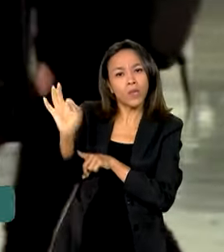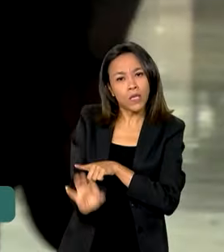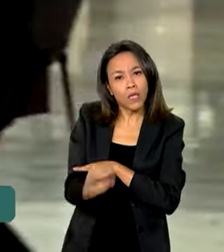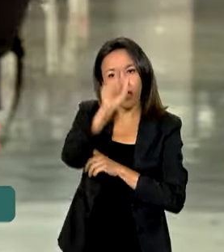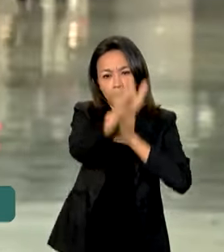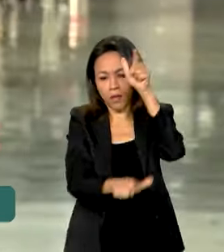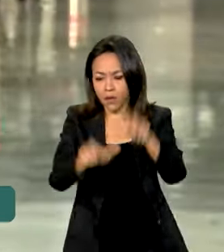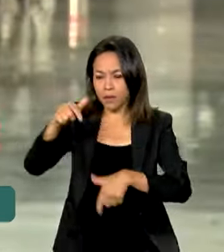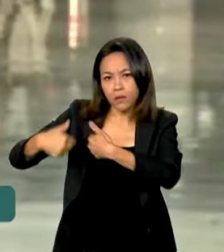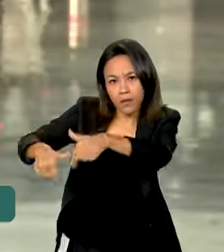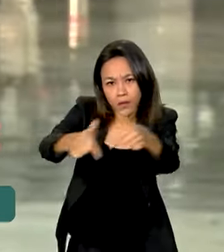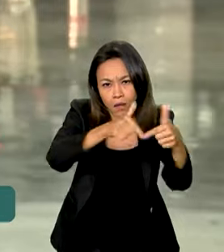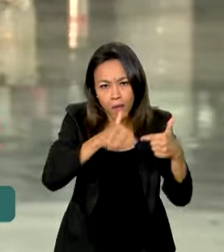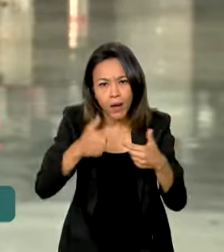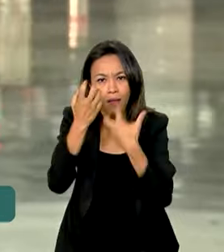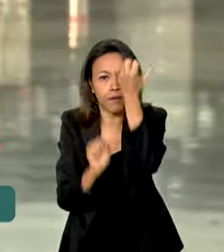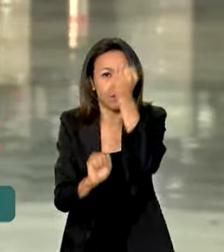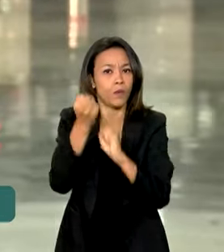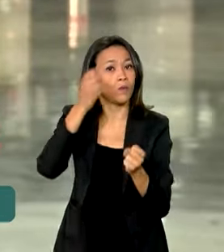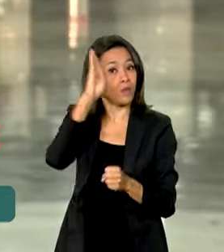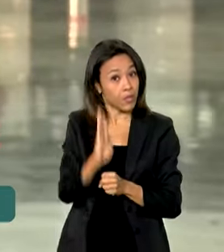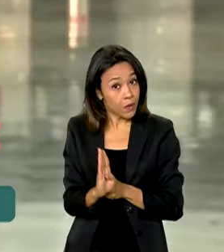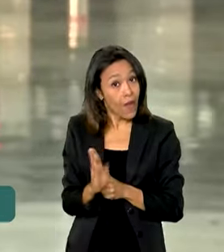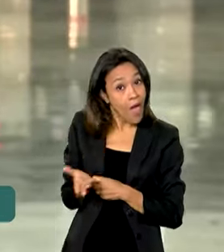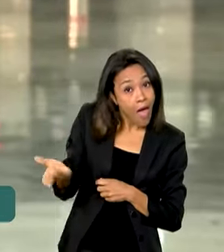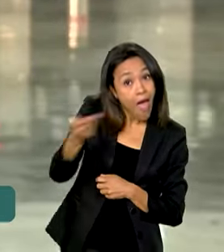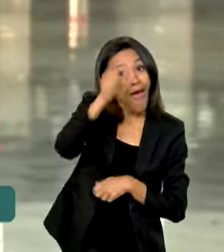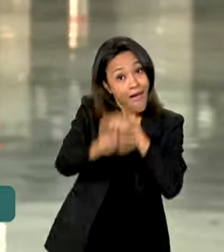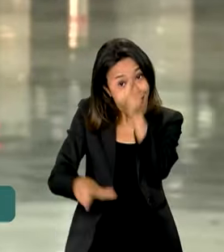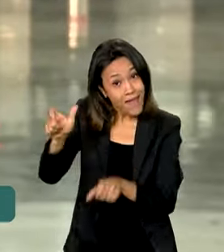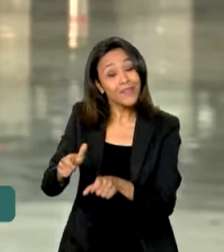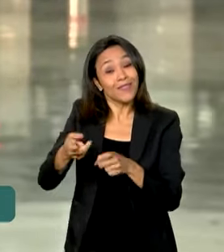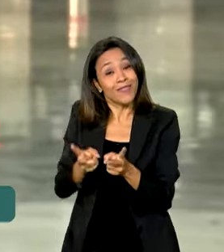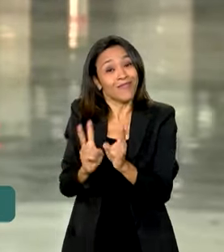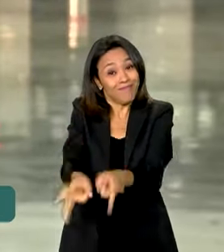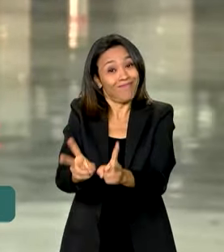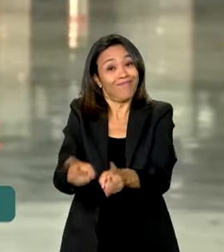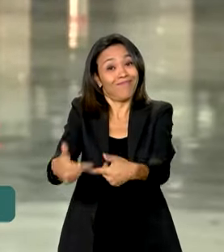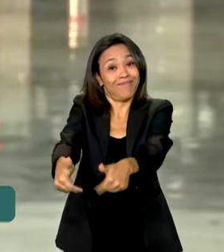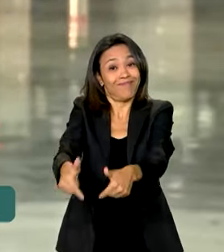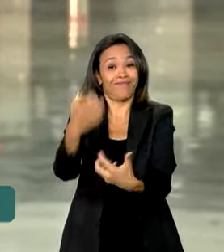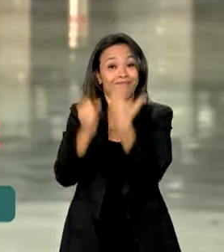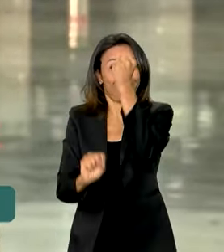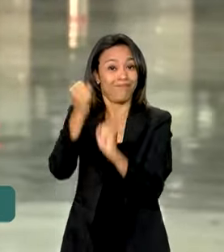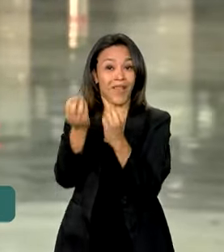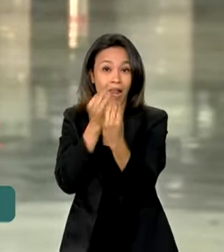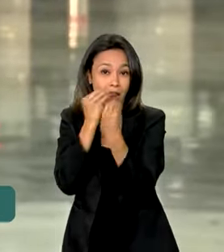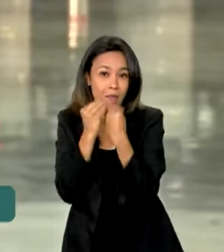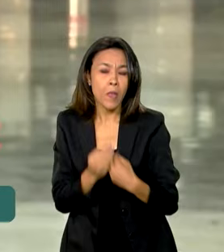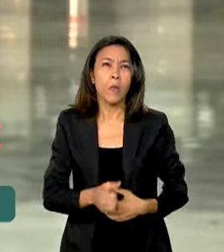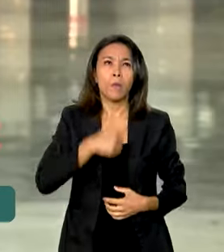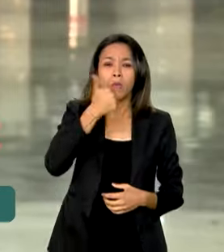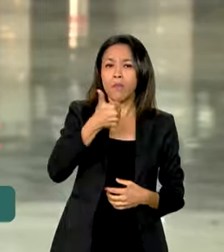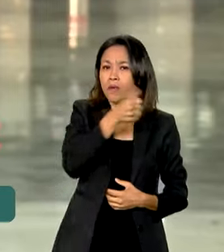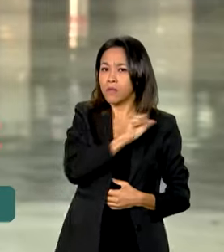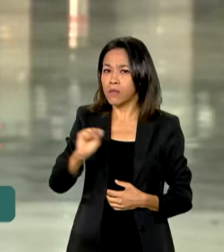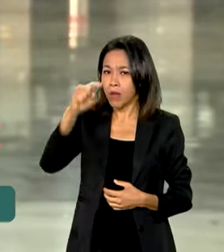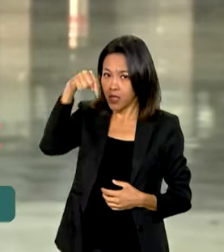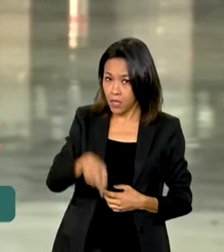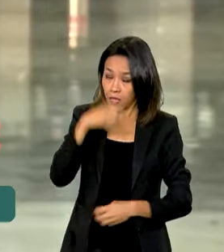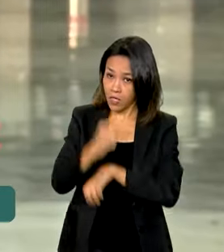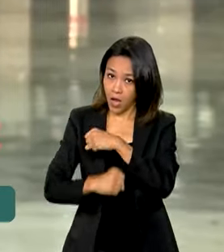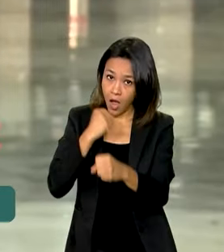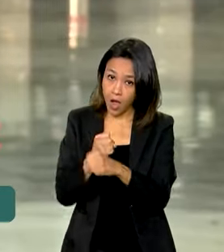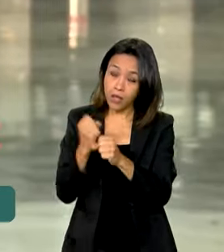que atuam na indústria no Brasil estão na indústria de alimentos. No primeiro semestre deste ano, o setor